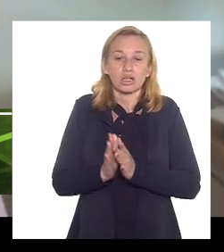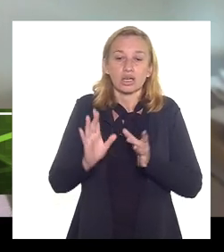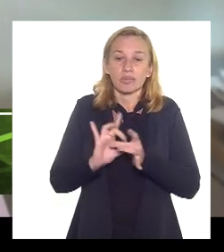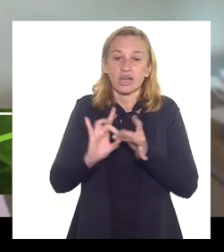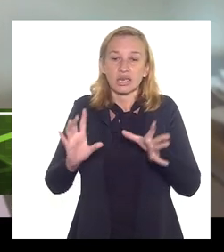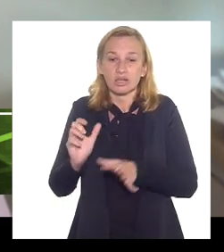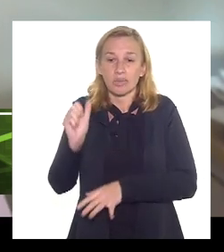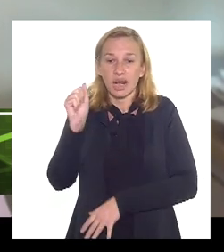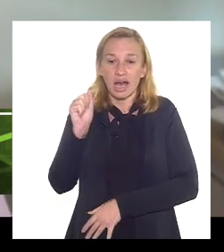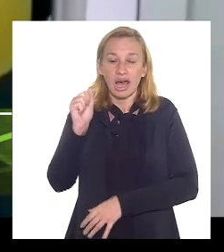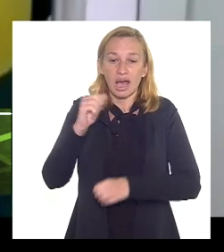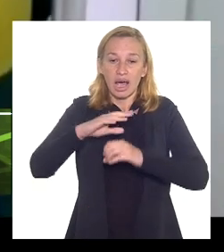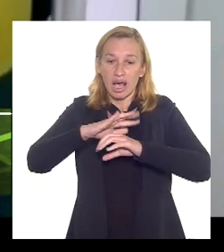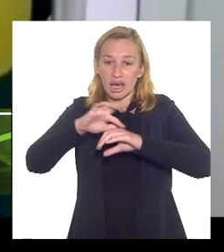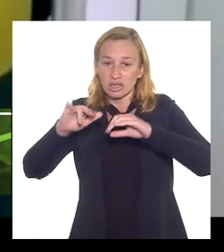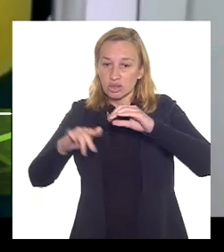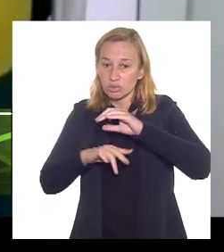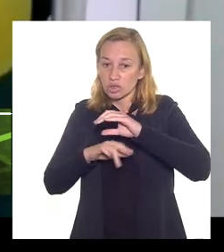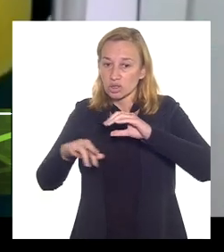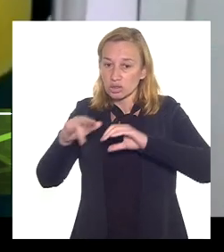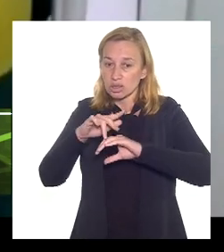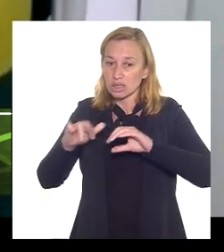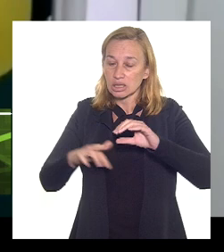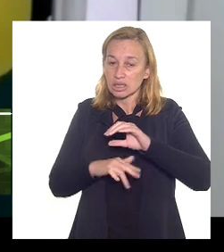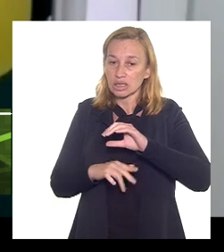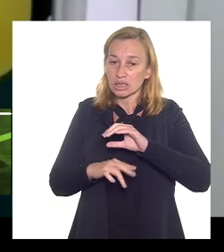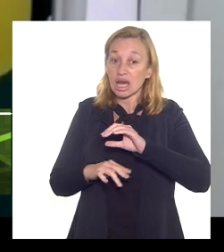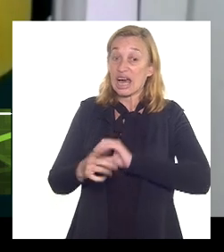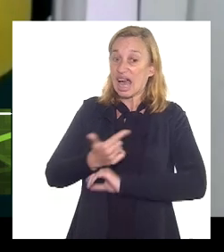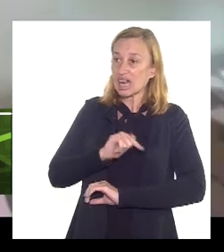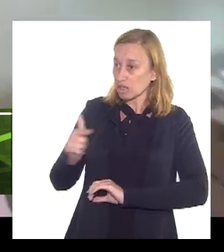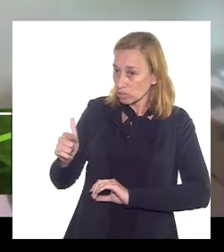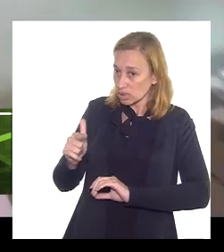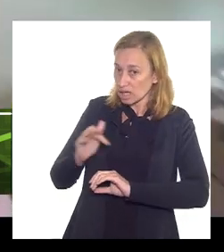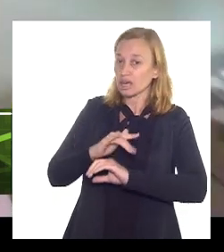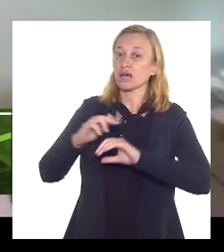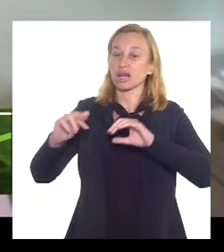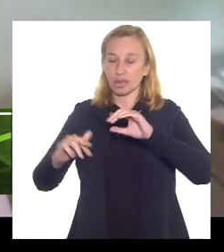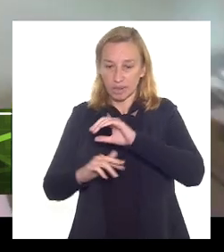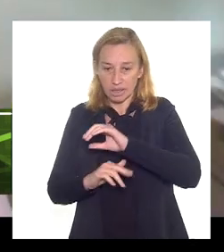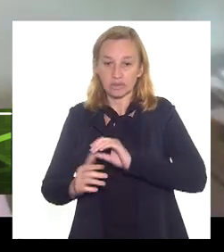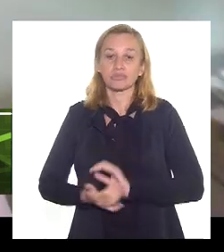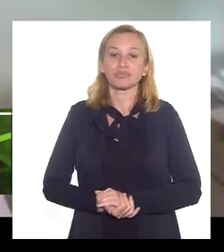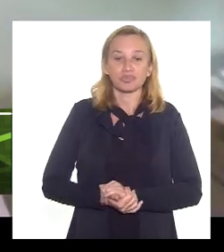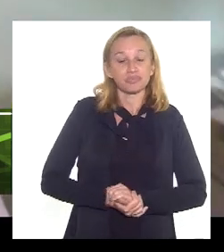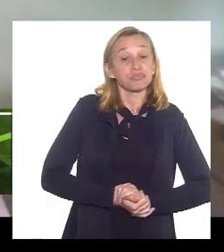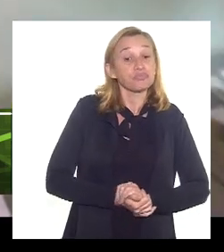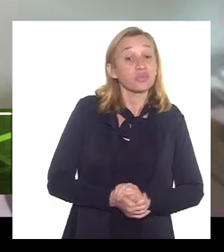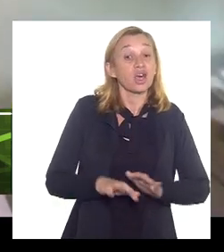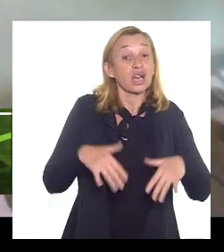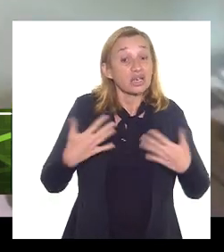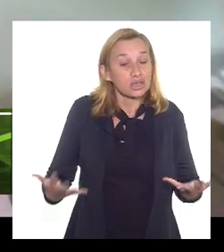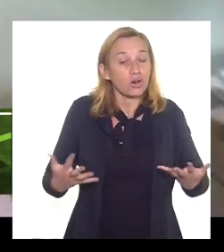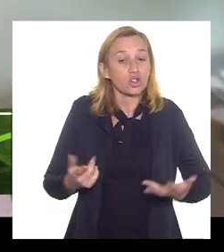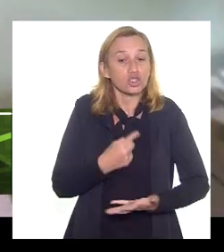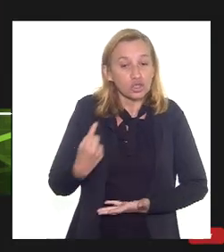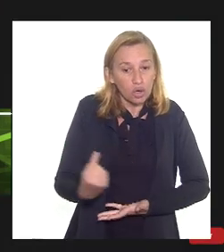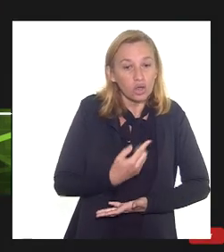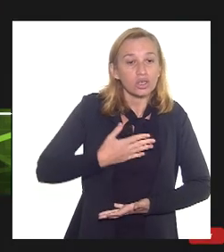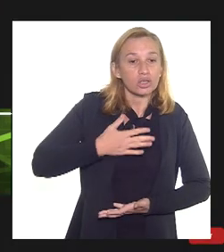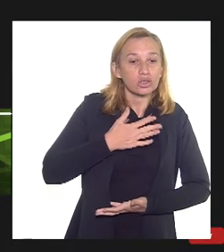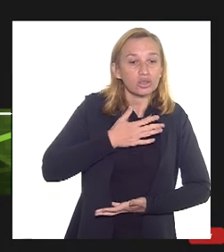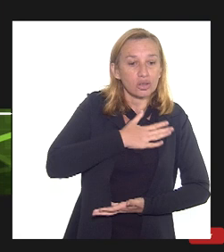atmosfera tem a liberação Luiz Paulo sem a liberação tem a liberação do gás para a atmosfera o que nós gostaríamos